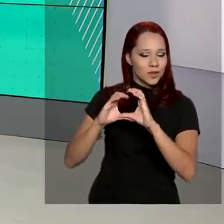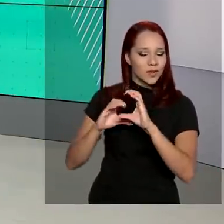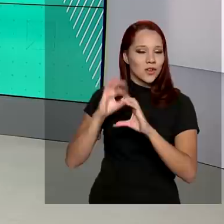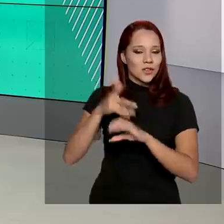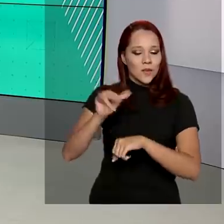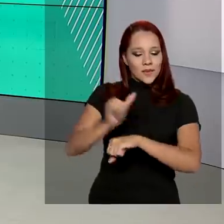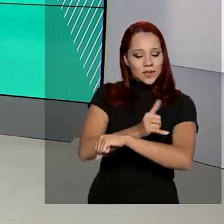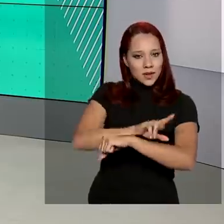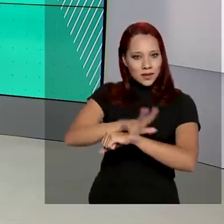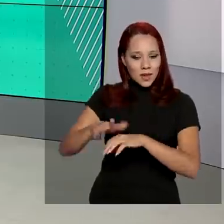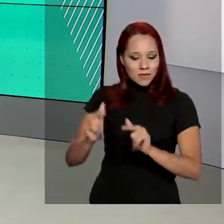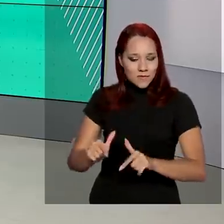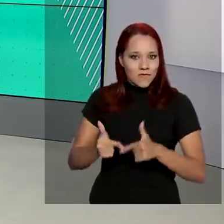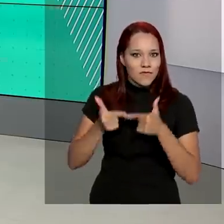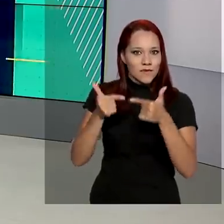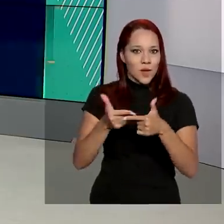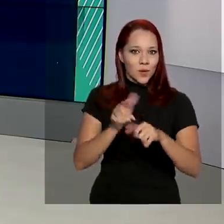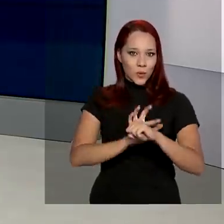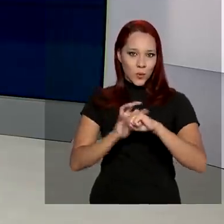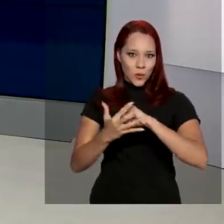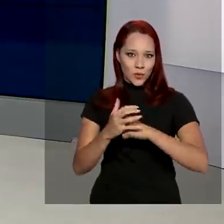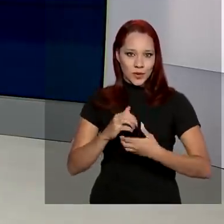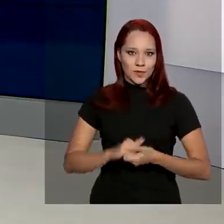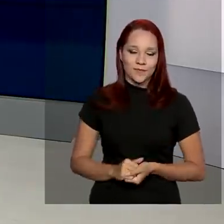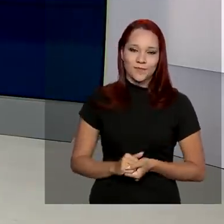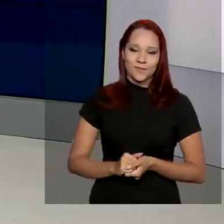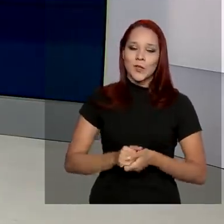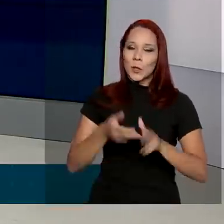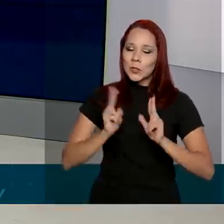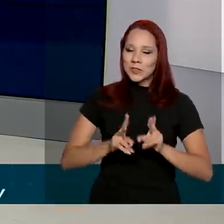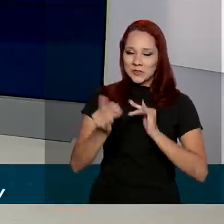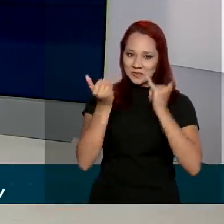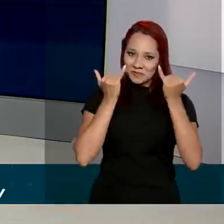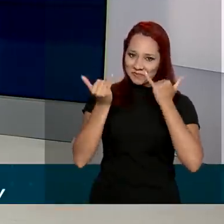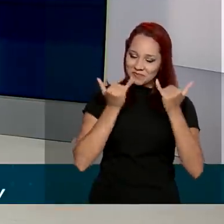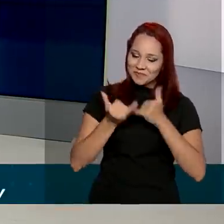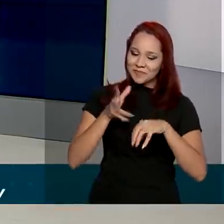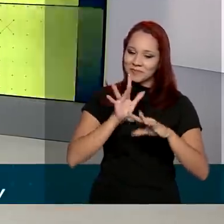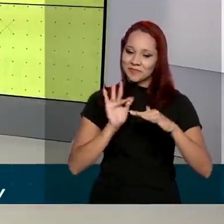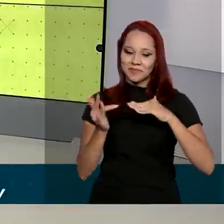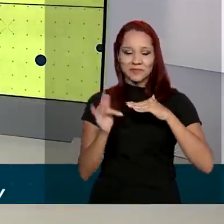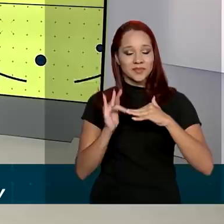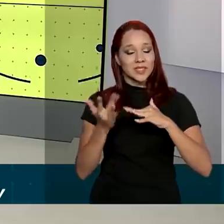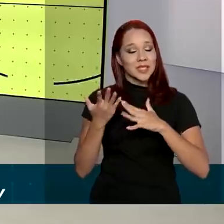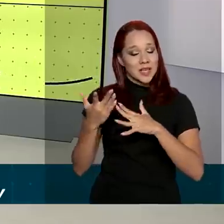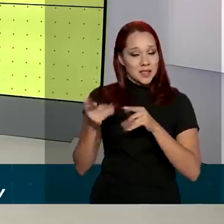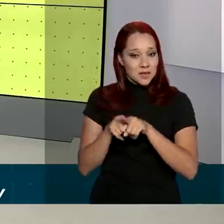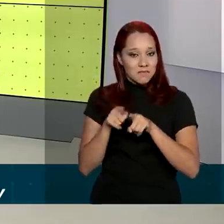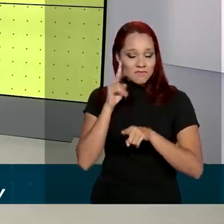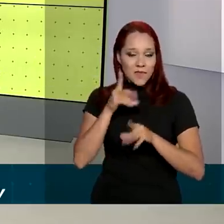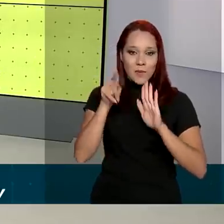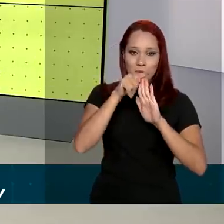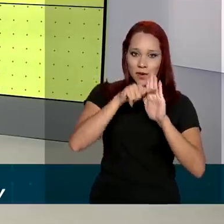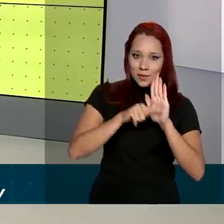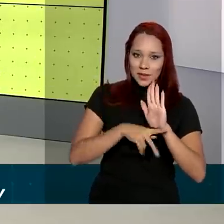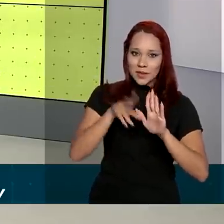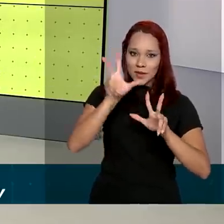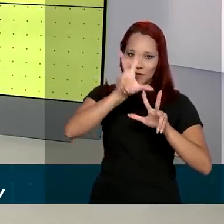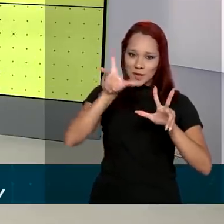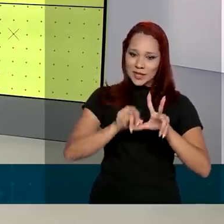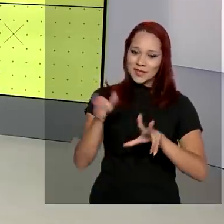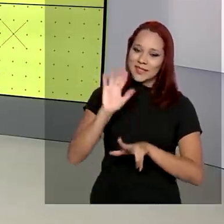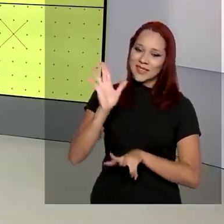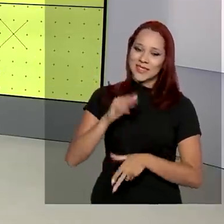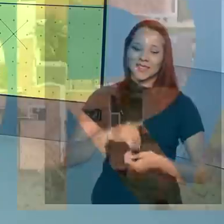ações de enfrentamento ao coronavírus. continue bem informado pelas nossas redes sociais e acompanhe também a programação da TV Brasil. Até